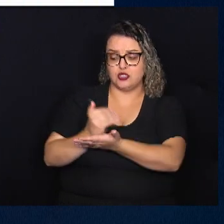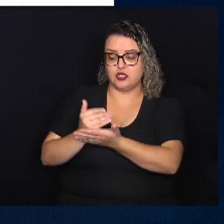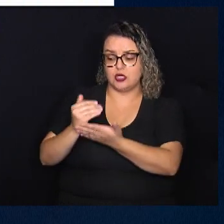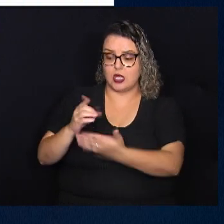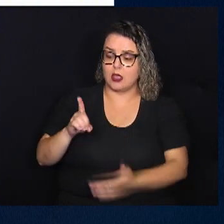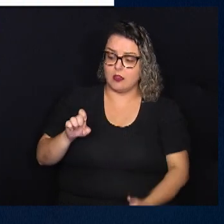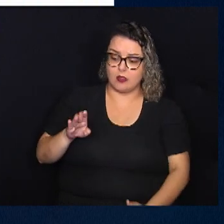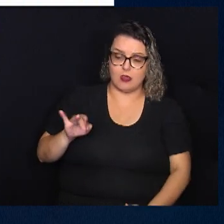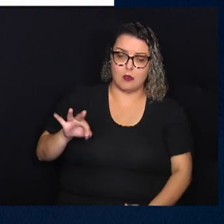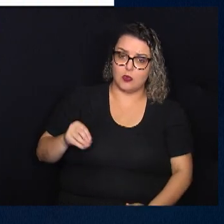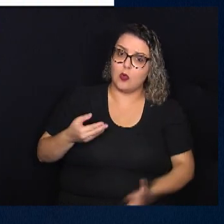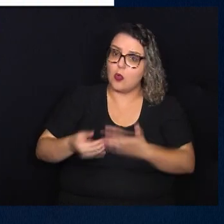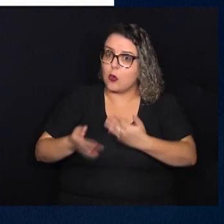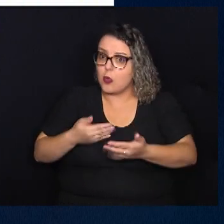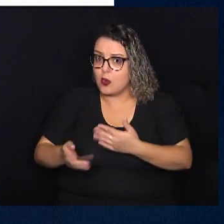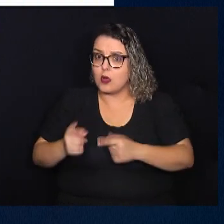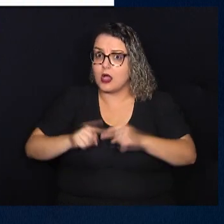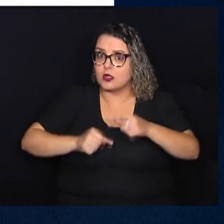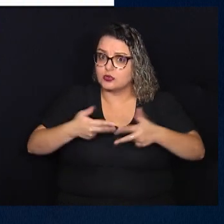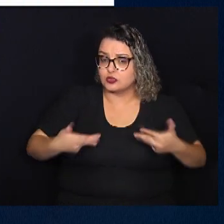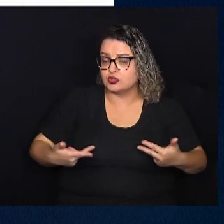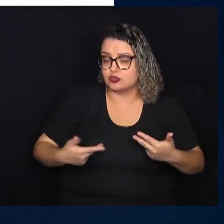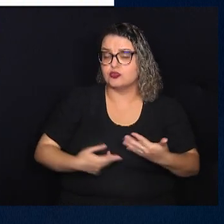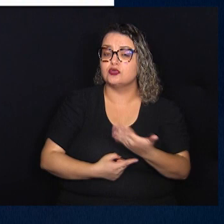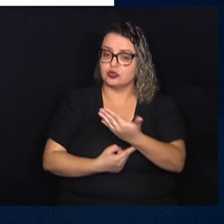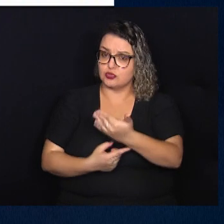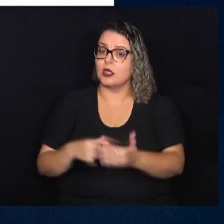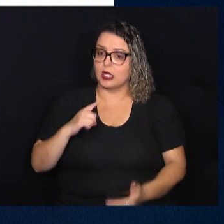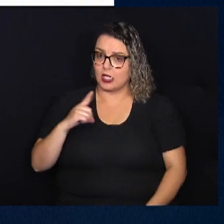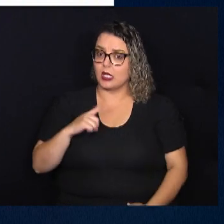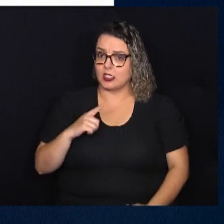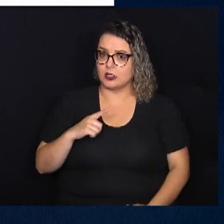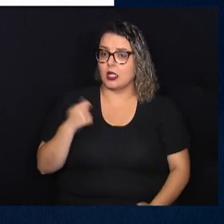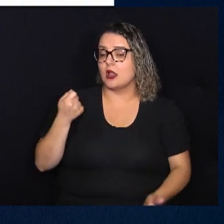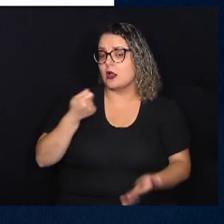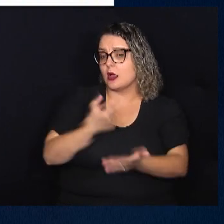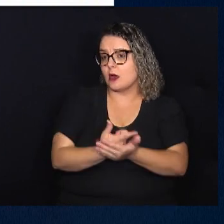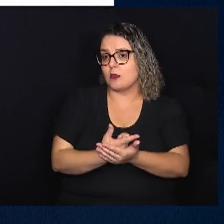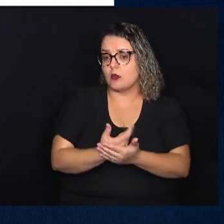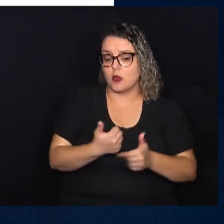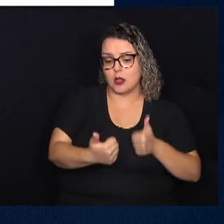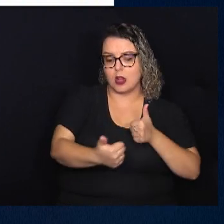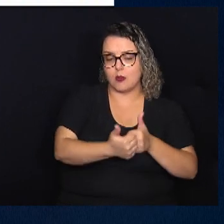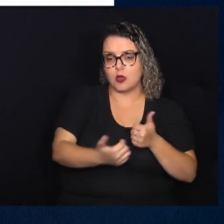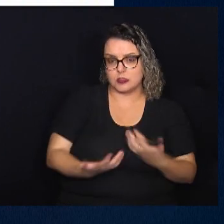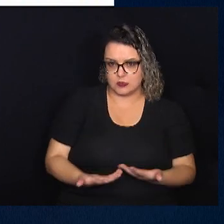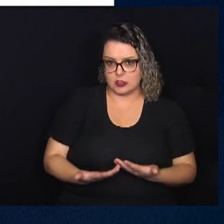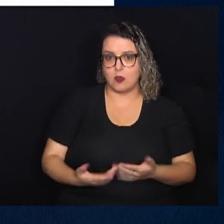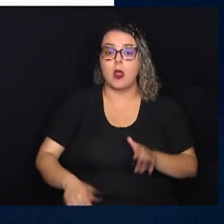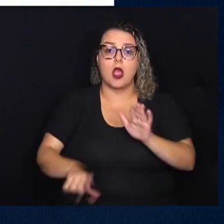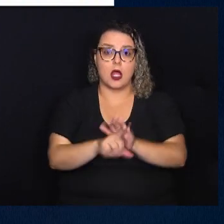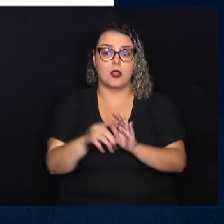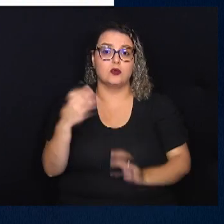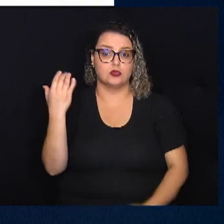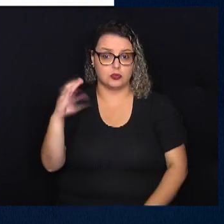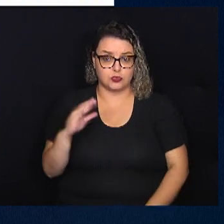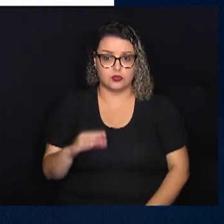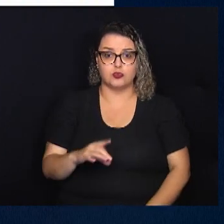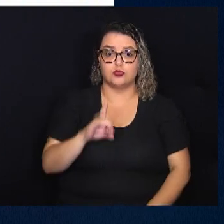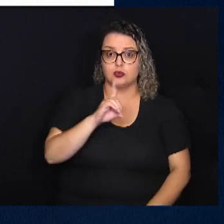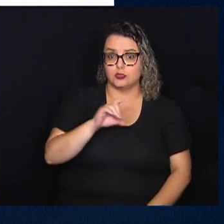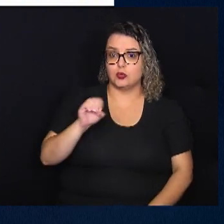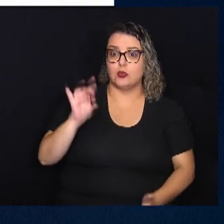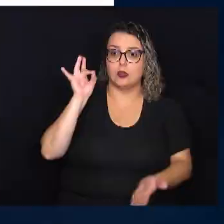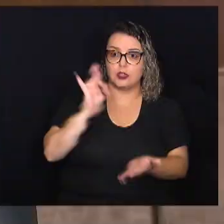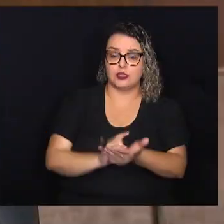qualquer dispositivo eletrônico que tenha tecnologia de pagamento por aproximação. A lei foi publicada no Diário Oficial do